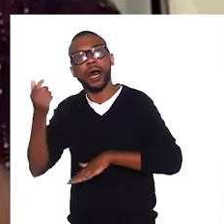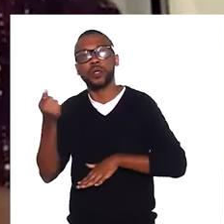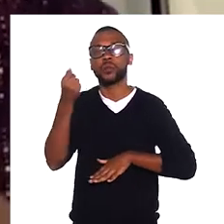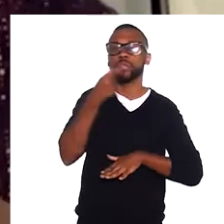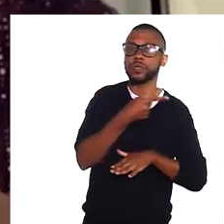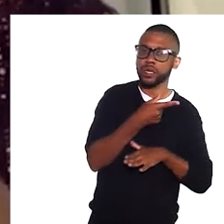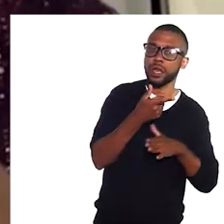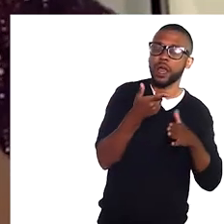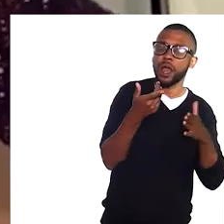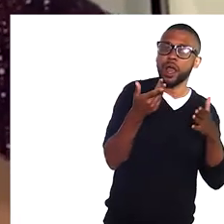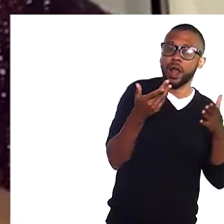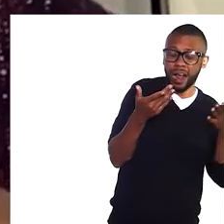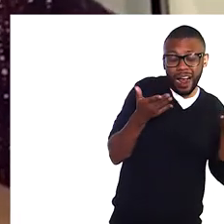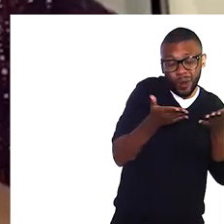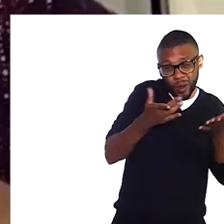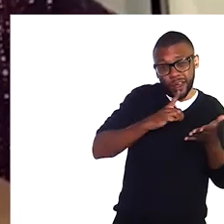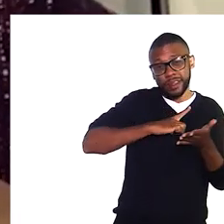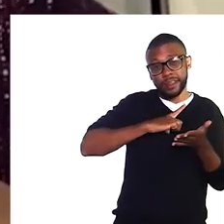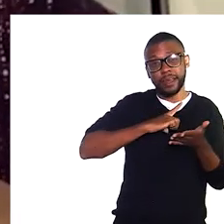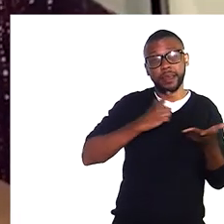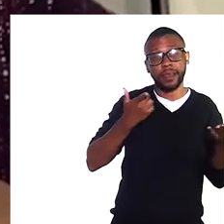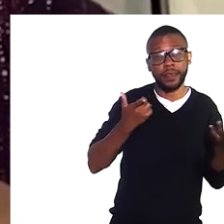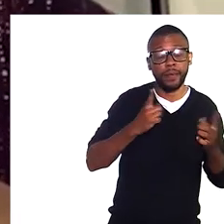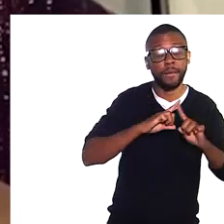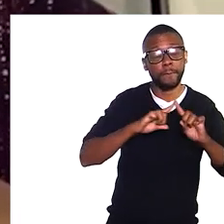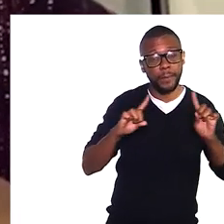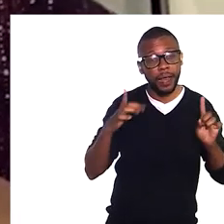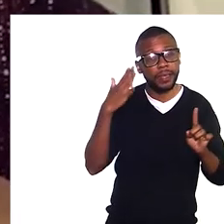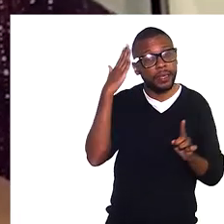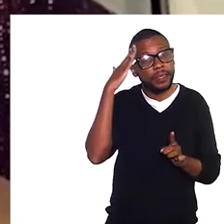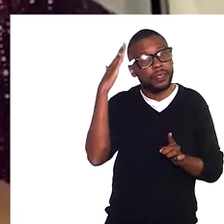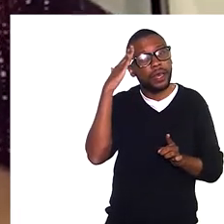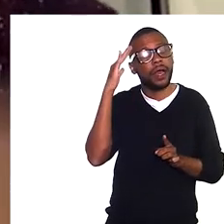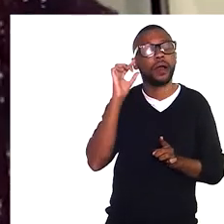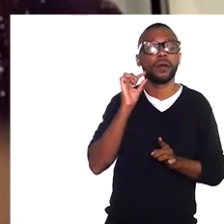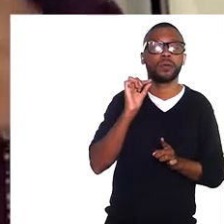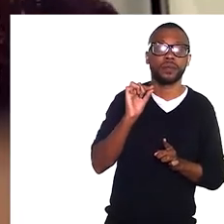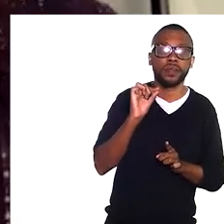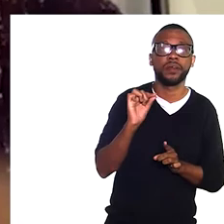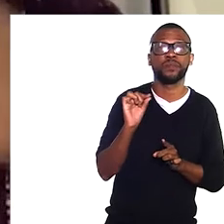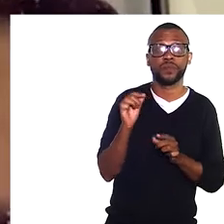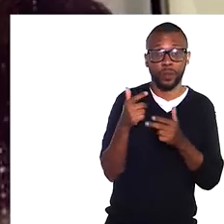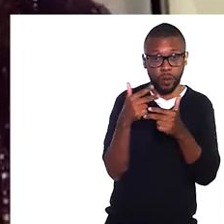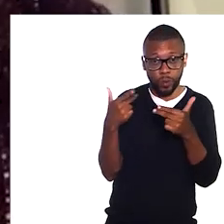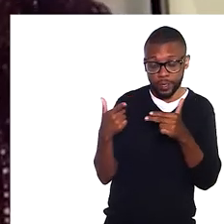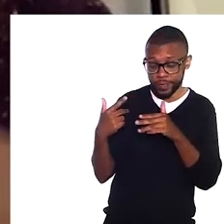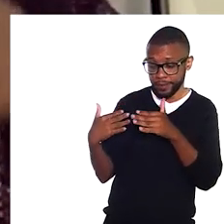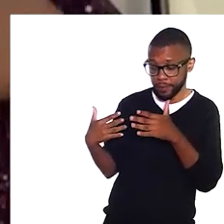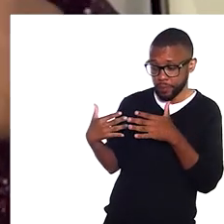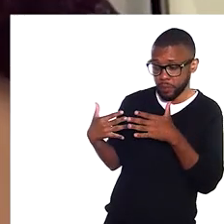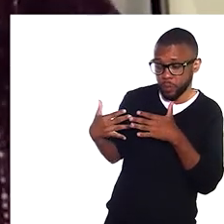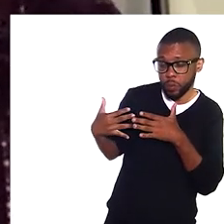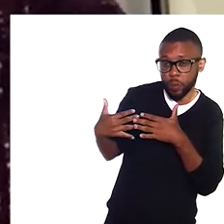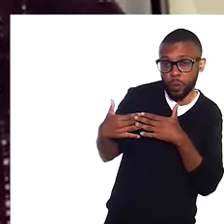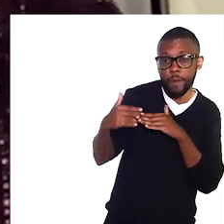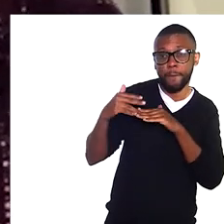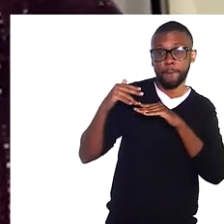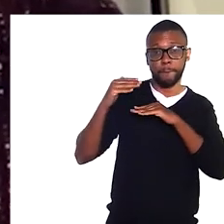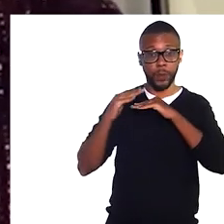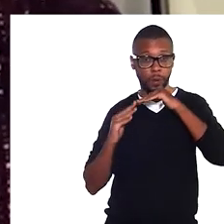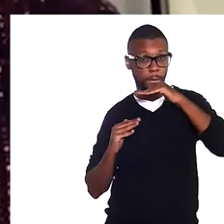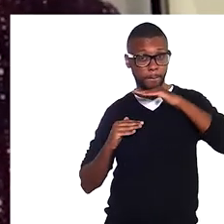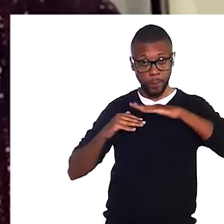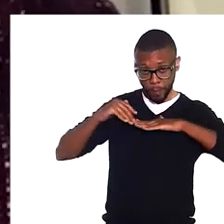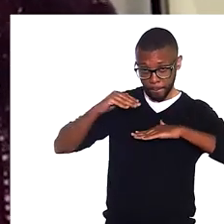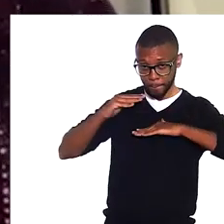ou a gente vê mais agora, mas, de qualquer forma, é algo que vem sendo construído e agora a gente está